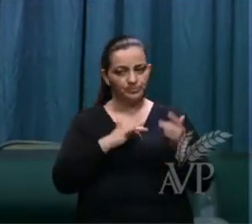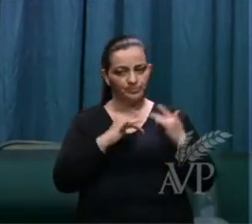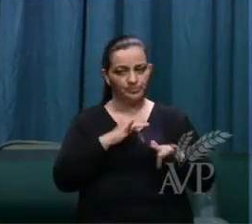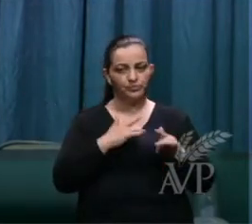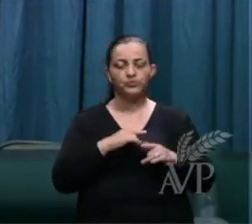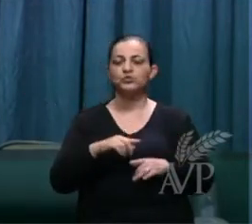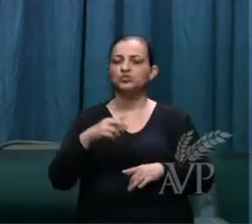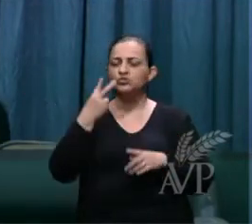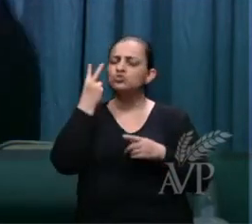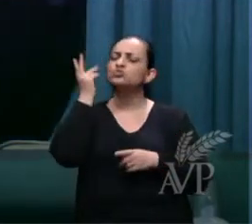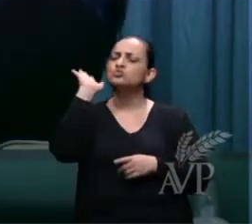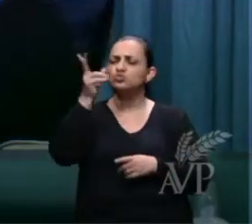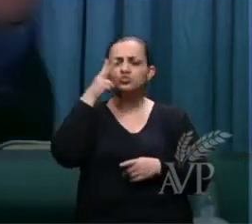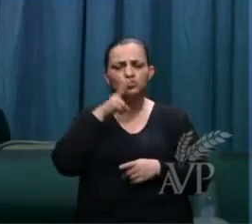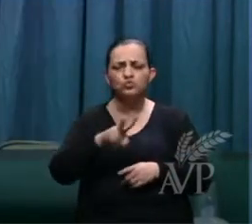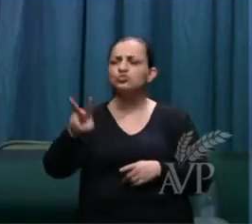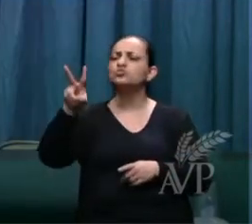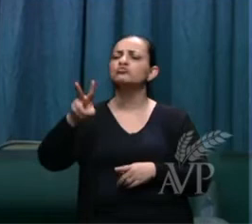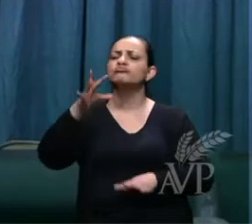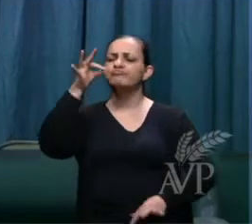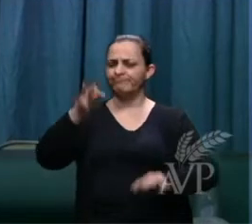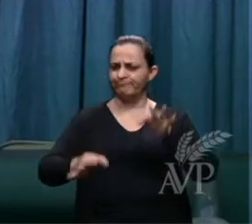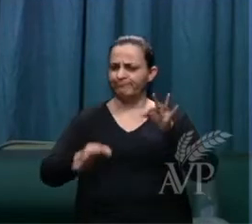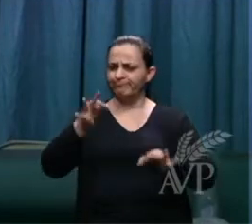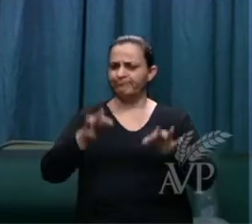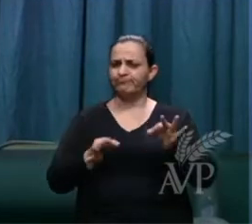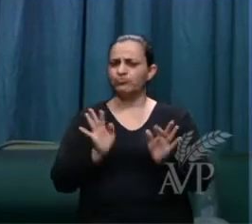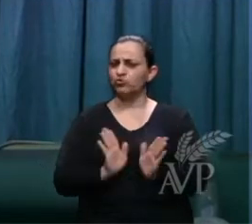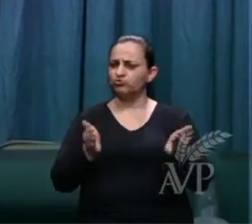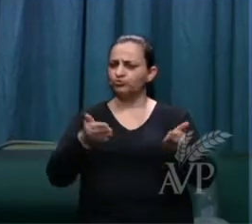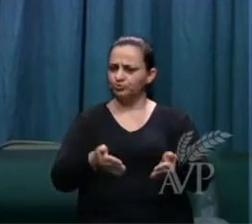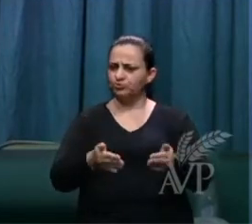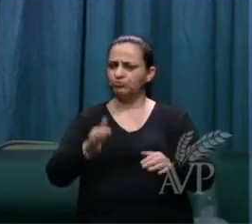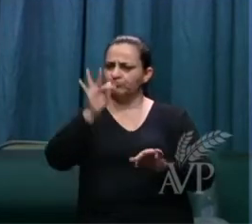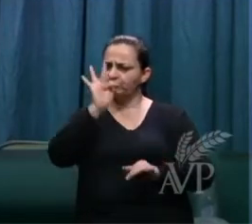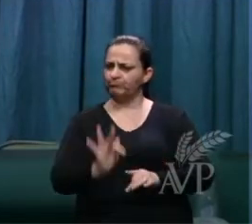Você já viu dos tribunais aí, que não há misericórdia?